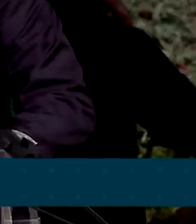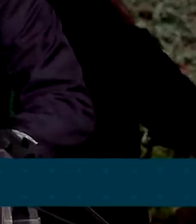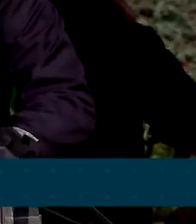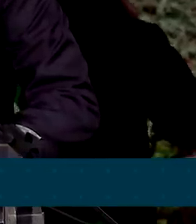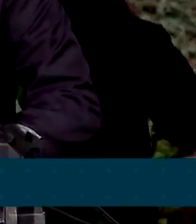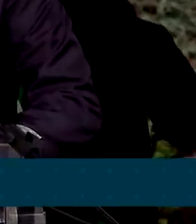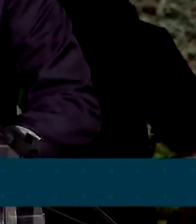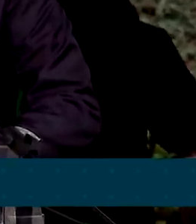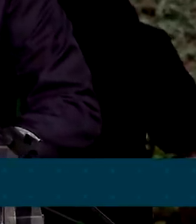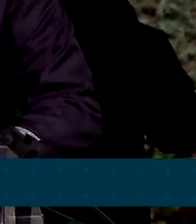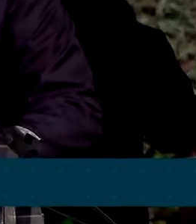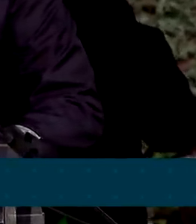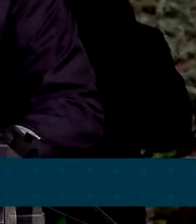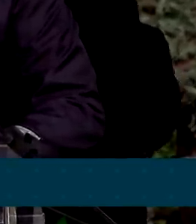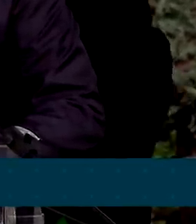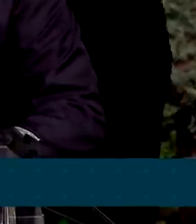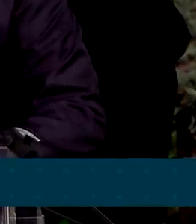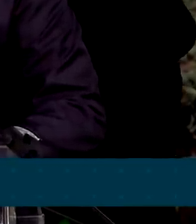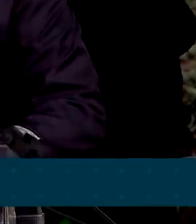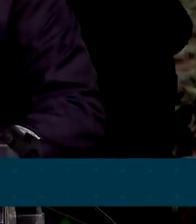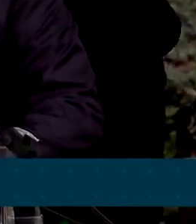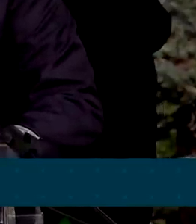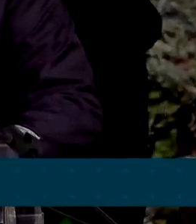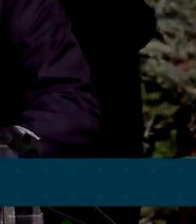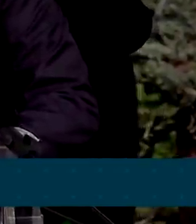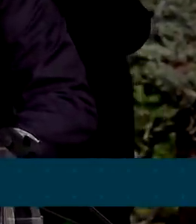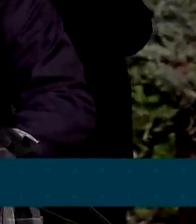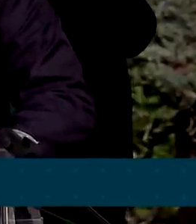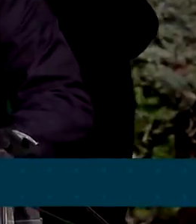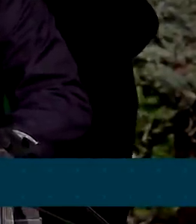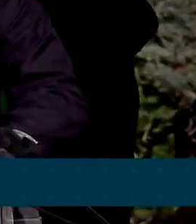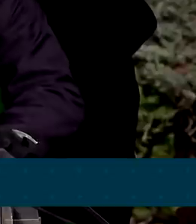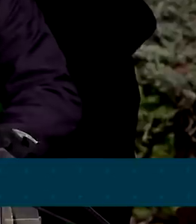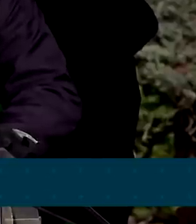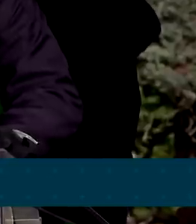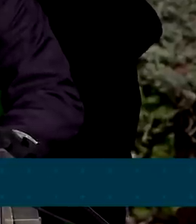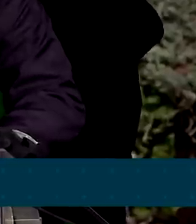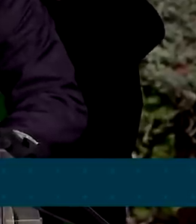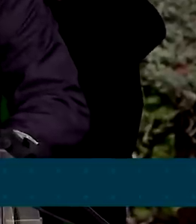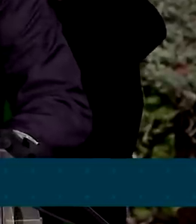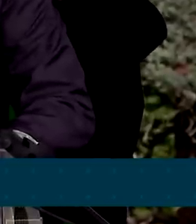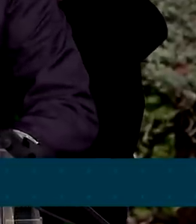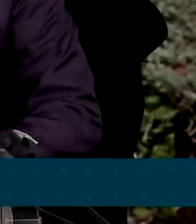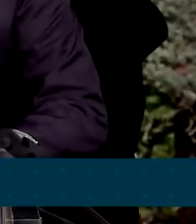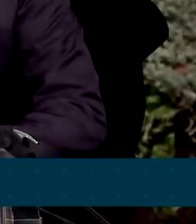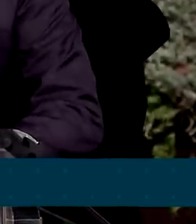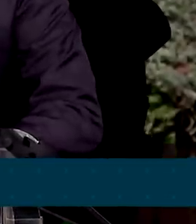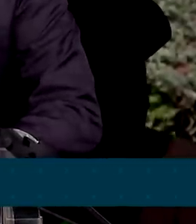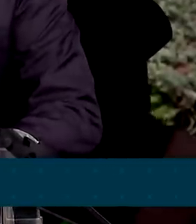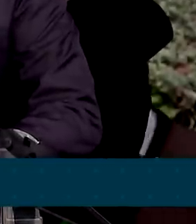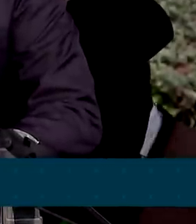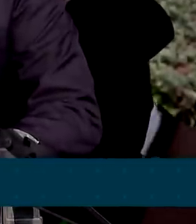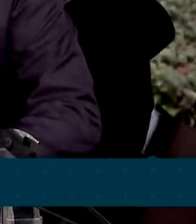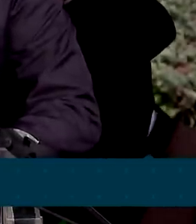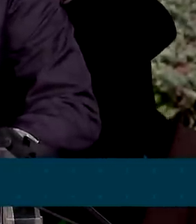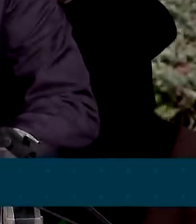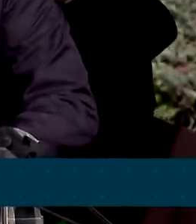para a Itália e lutar por liberdade. Assim, 25 mil brasileiros cruzaram o Atlântico,